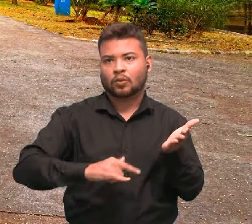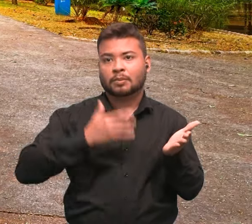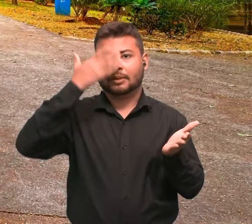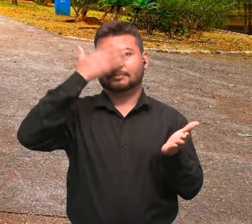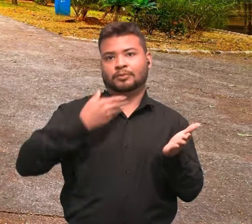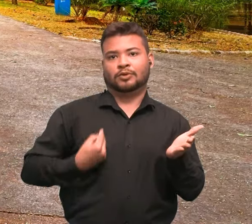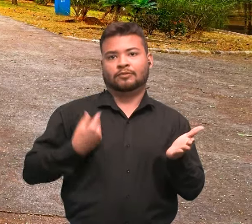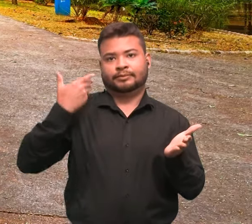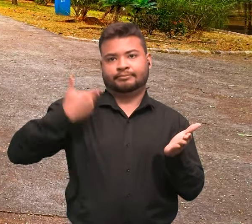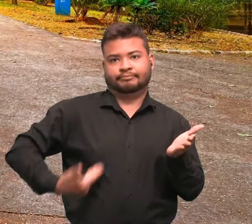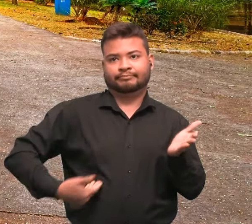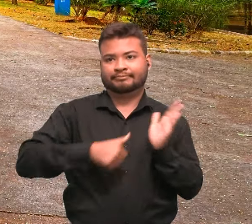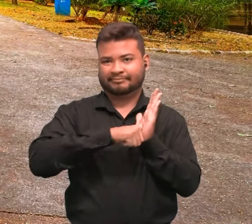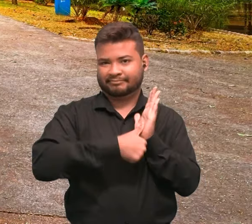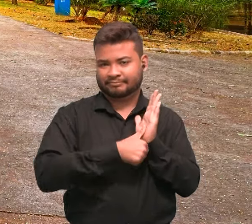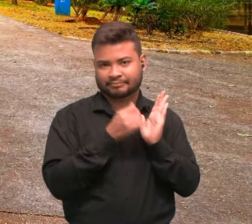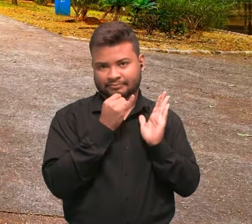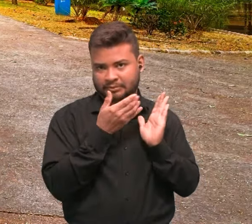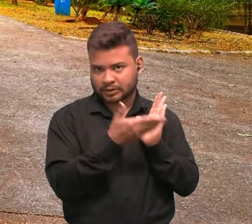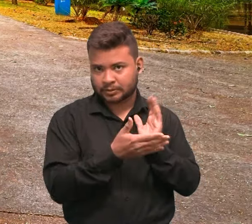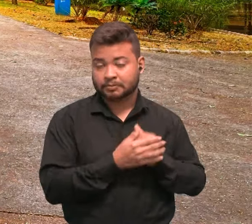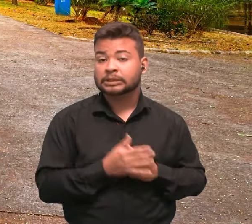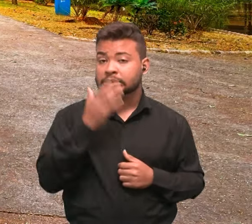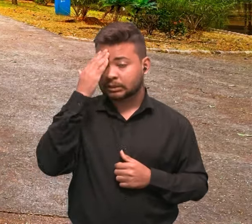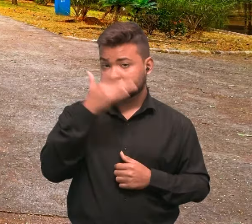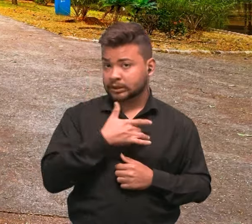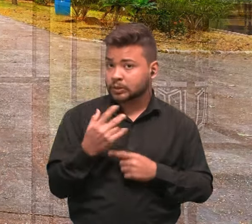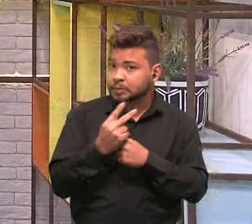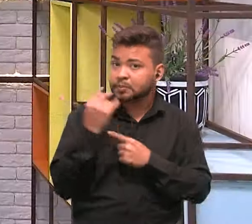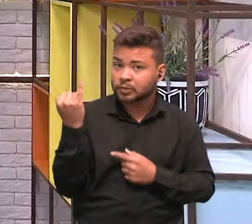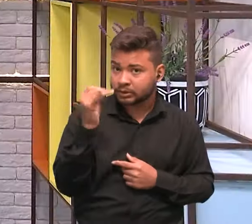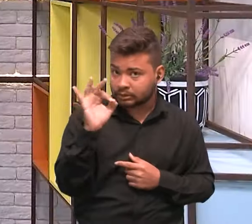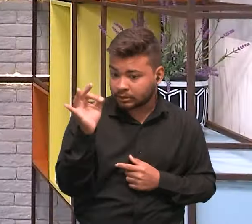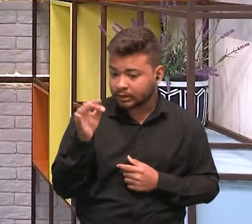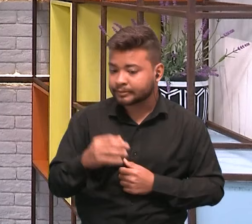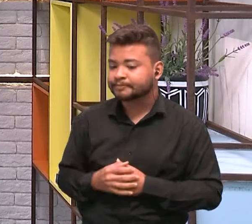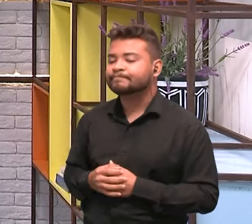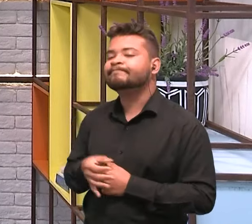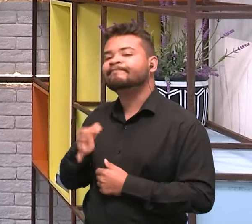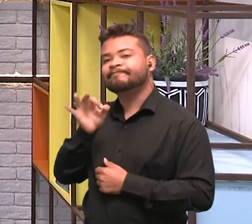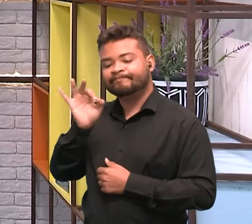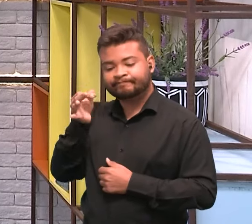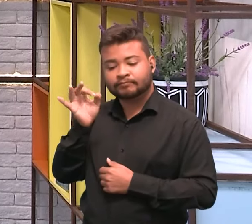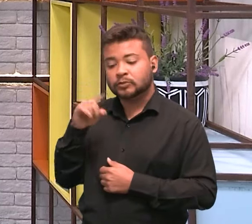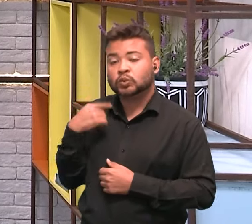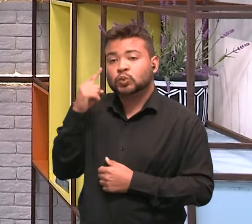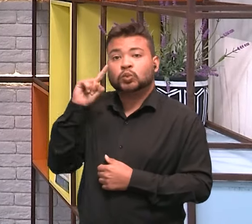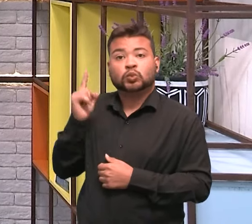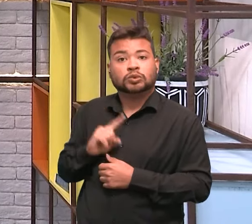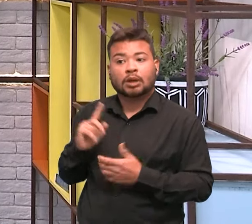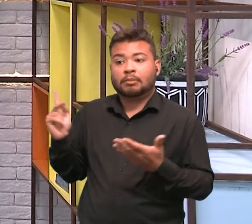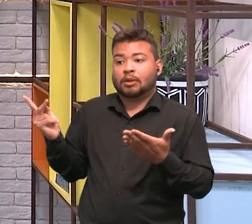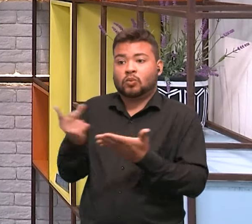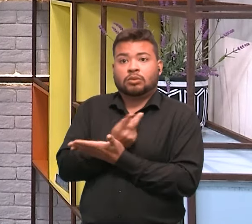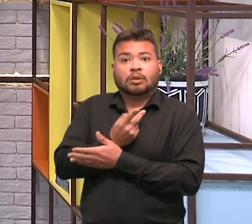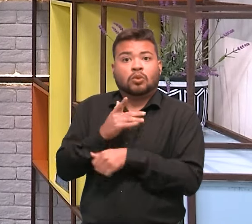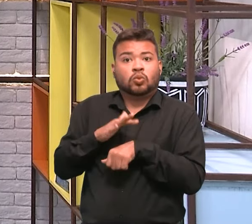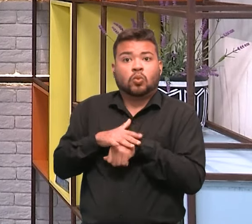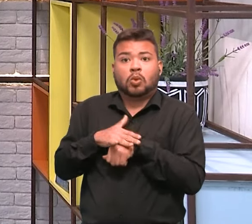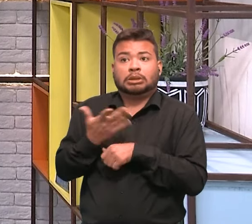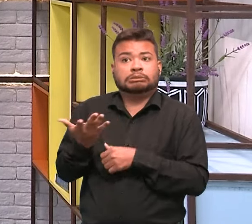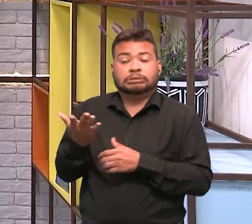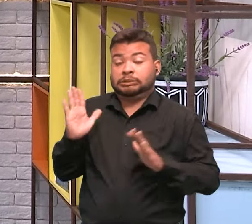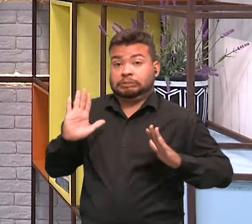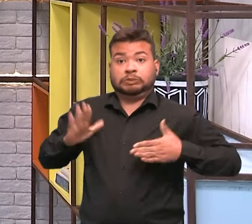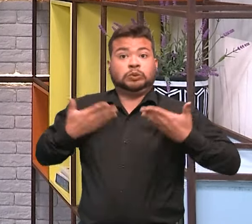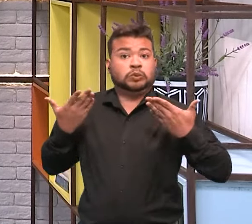importante cuidar da nossa saúde, não é mesmo, Cássio? É, e a gente nunca sabe, né, na verdade, quando que pode aparecer alguma doença, né? A gente sempre